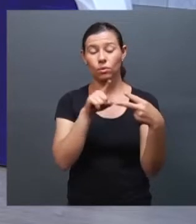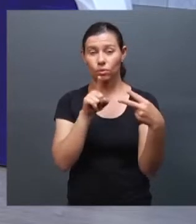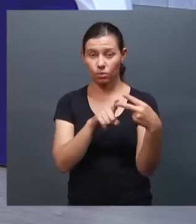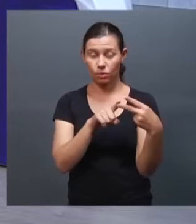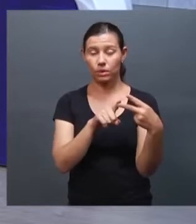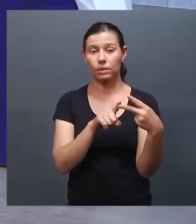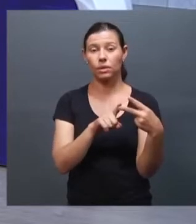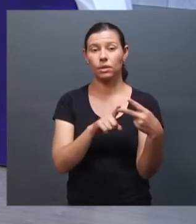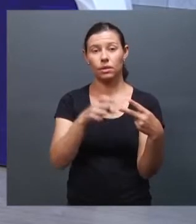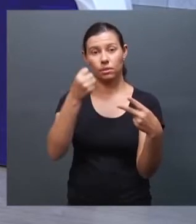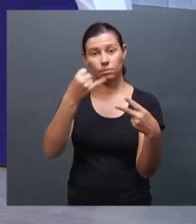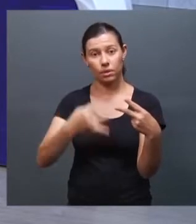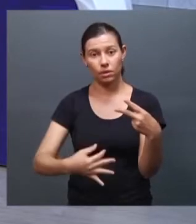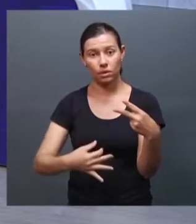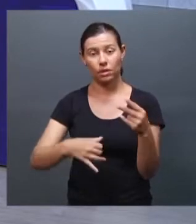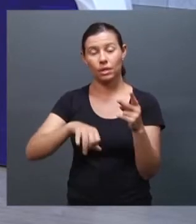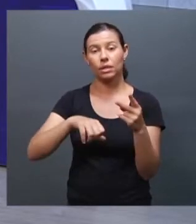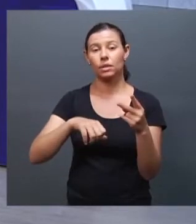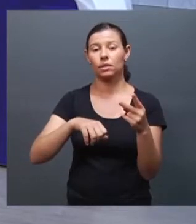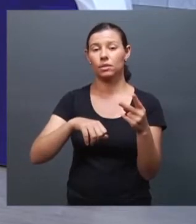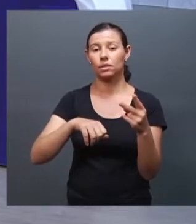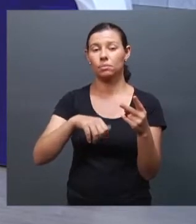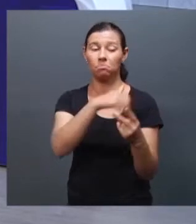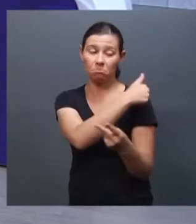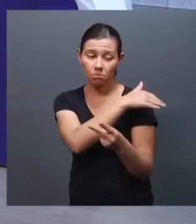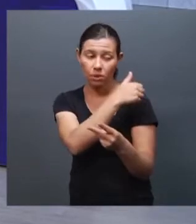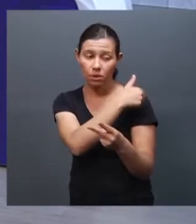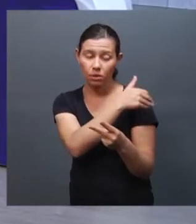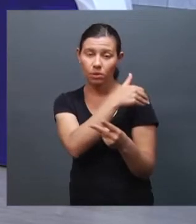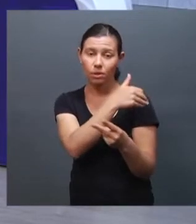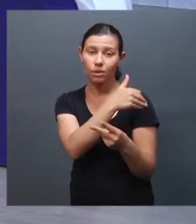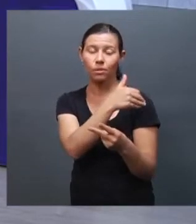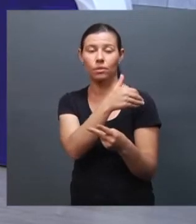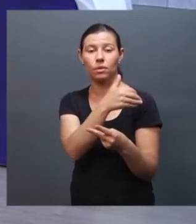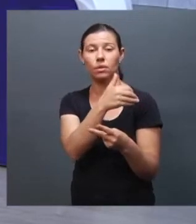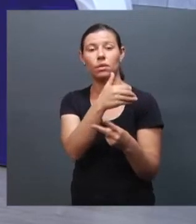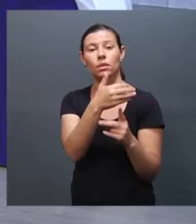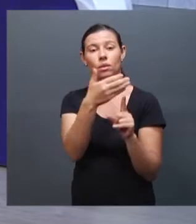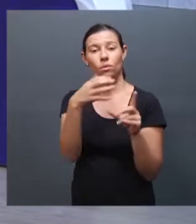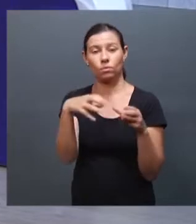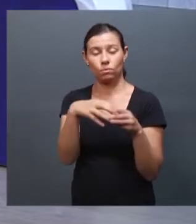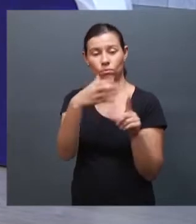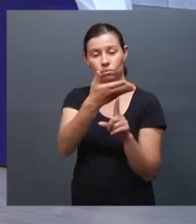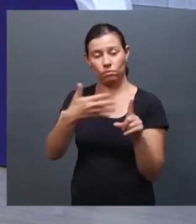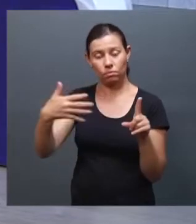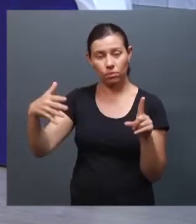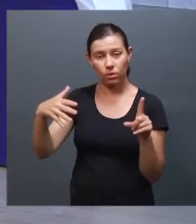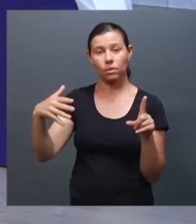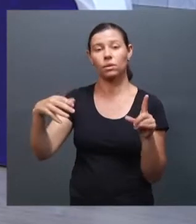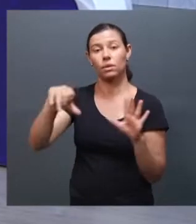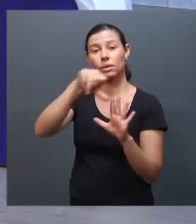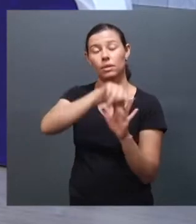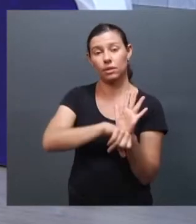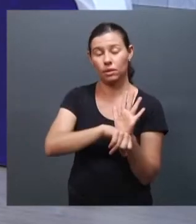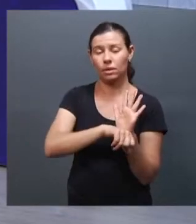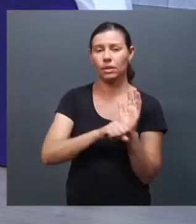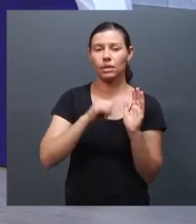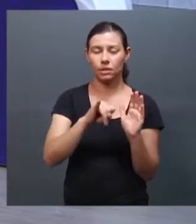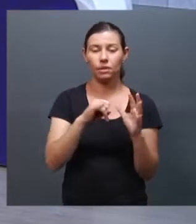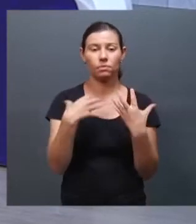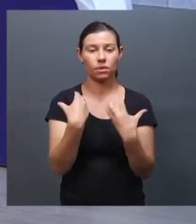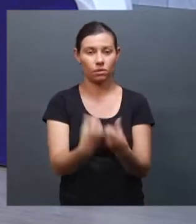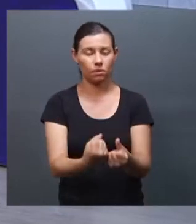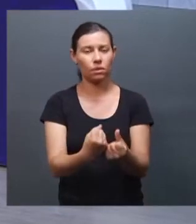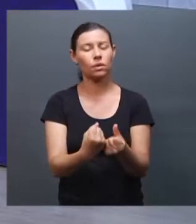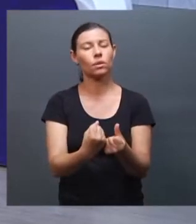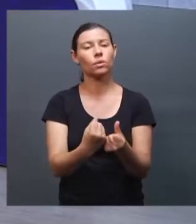sobre criminalização de homofobia e transfobia estarem sendo discutidos no Supremo Tribunal Federal? O que que muda se for aprovada a